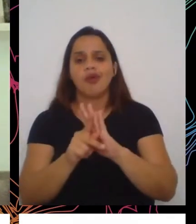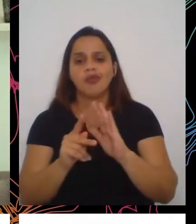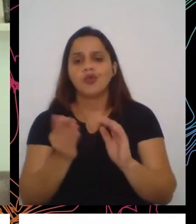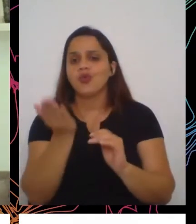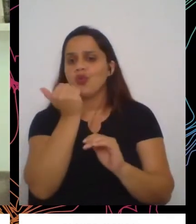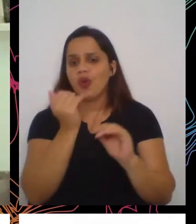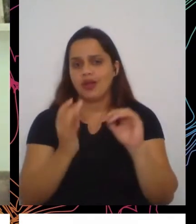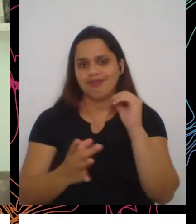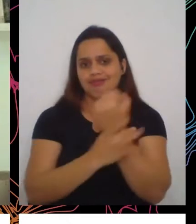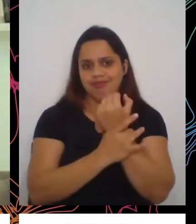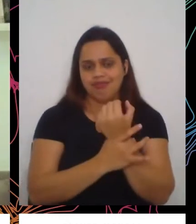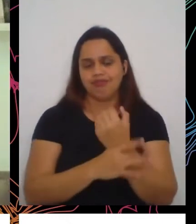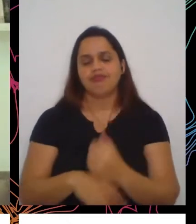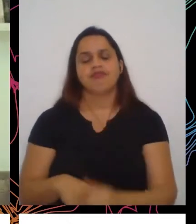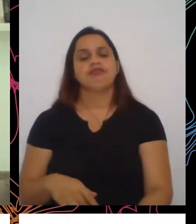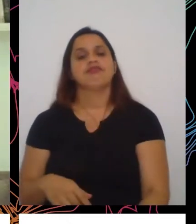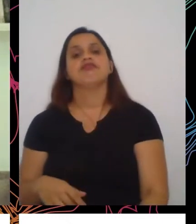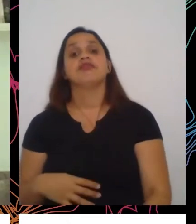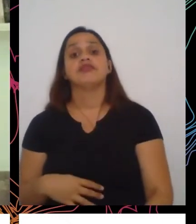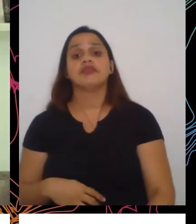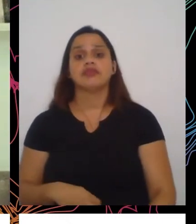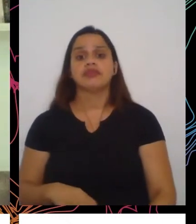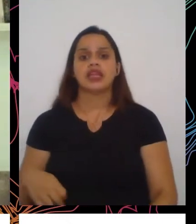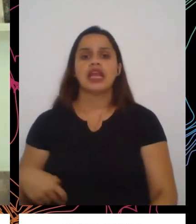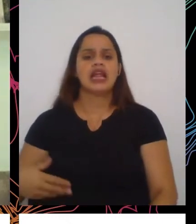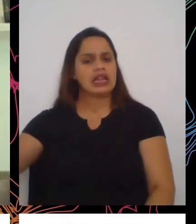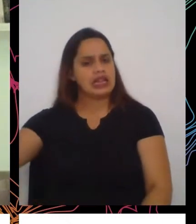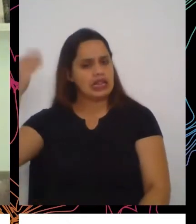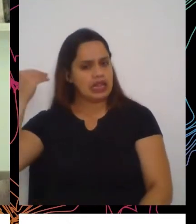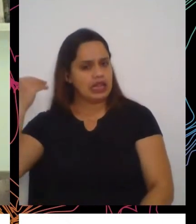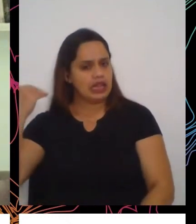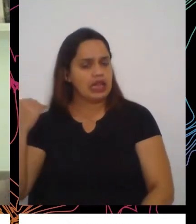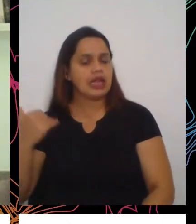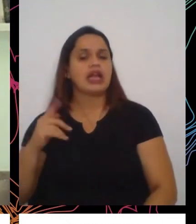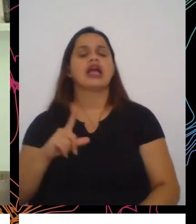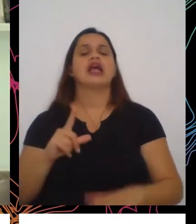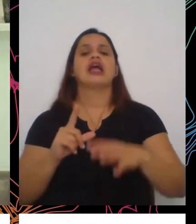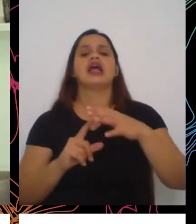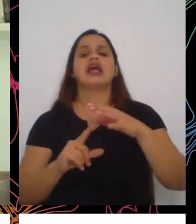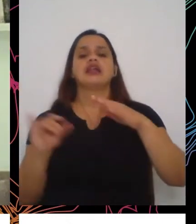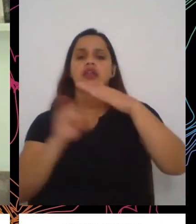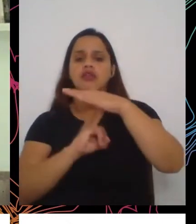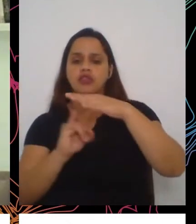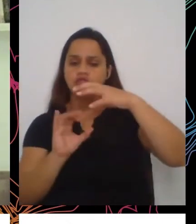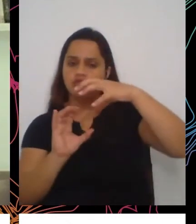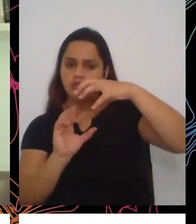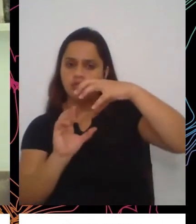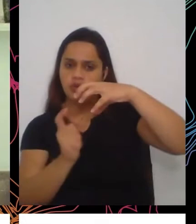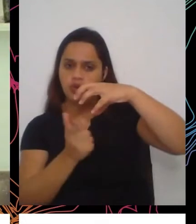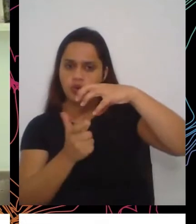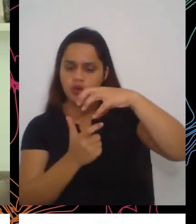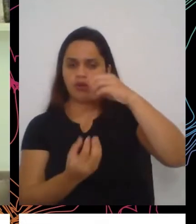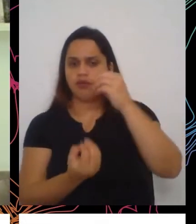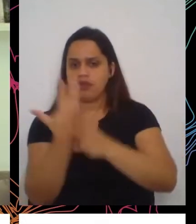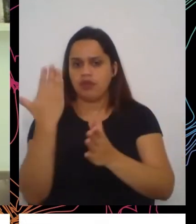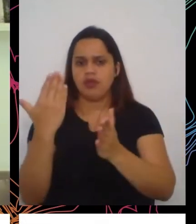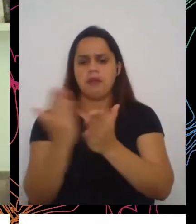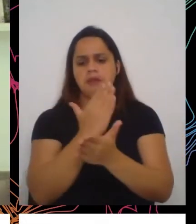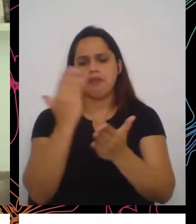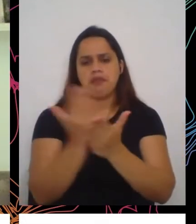Nessa época, o Instituto Etos resolveu lançar uma série de manuais tentando responder